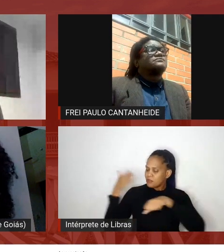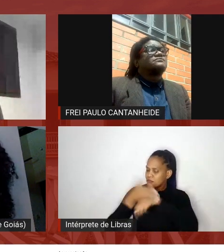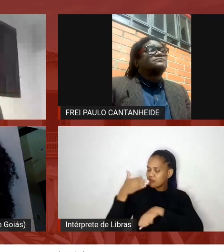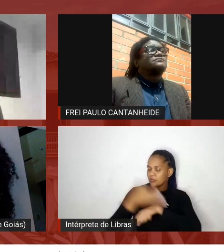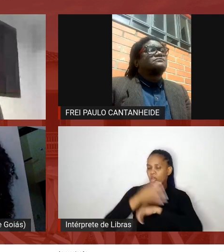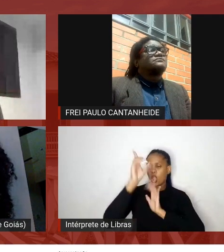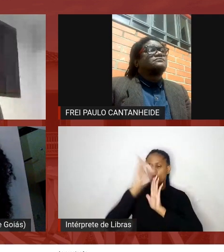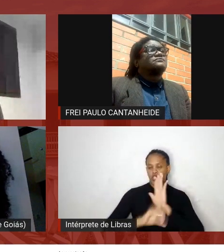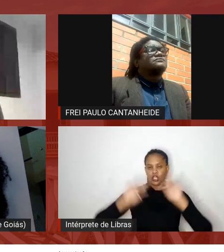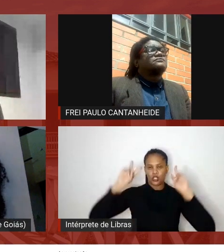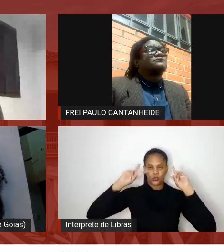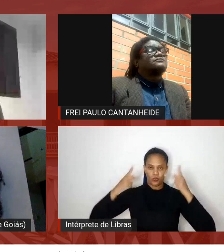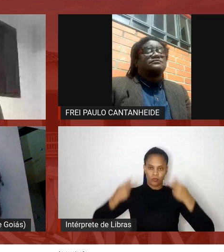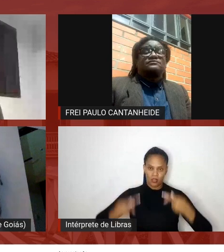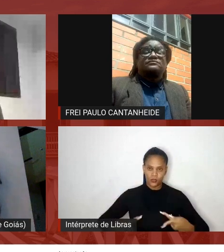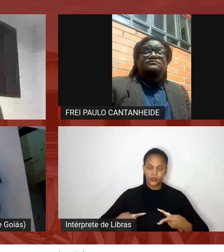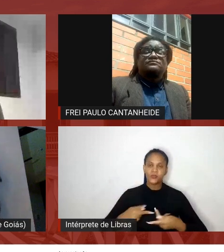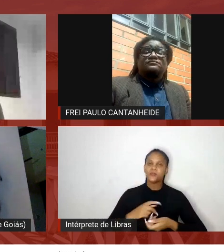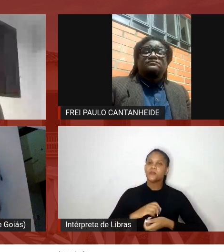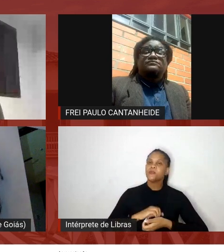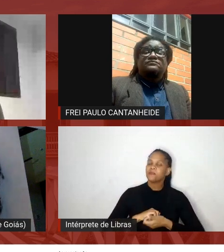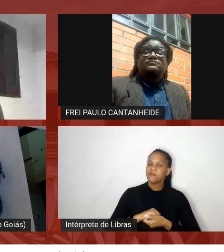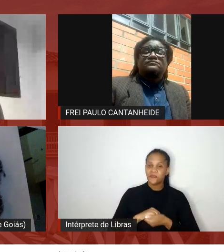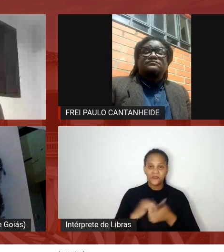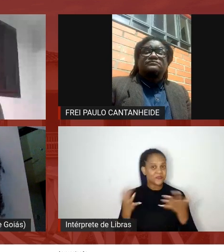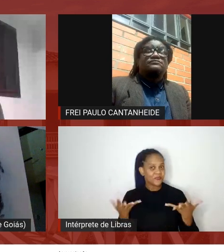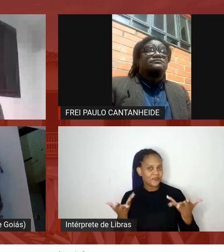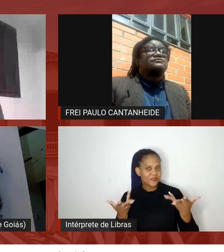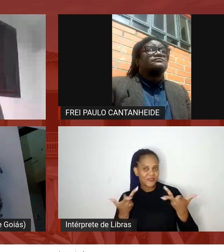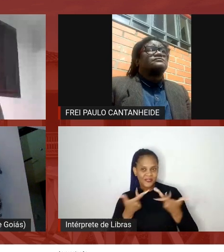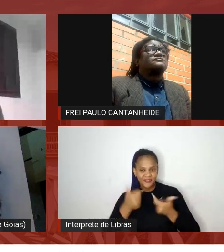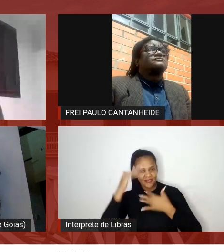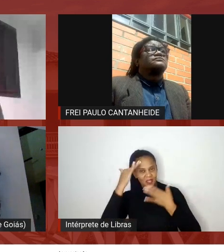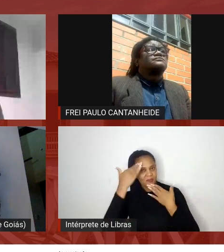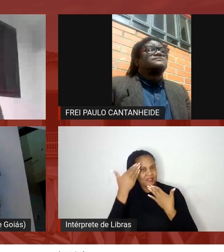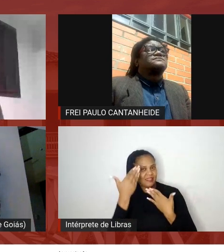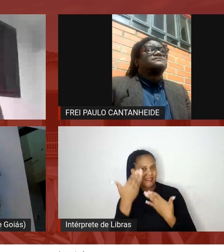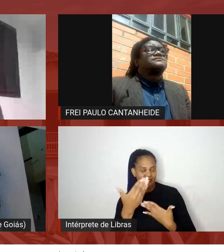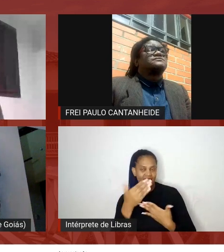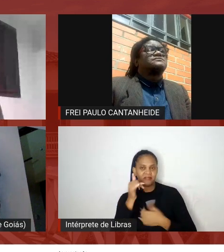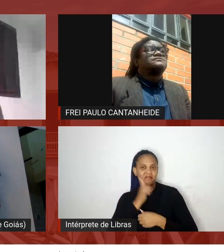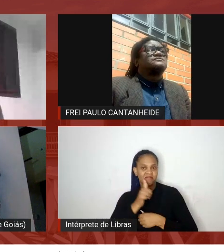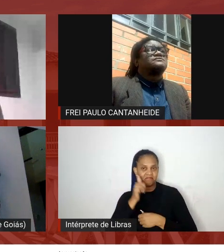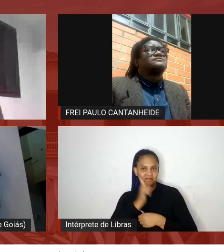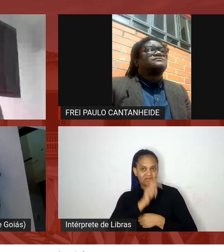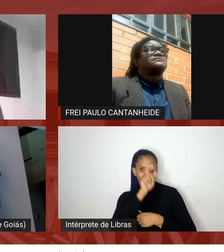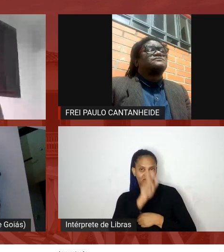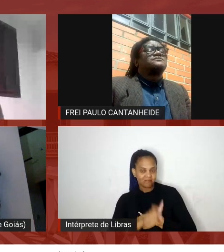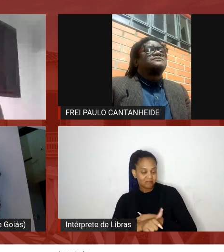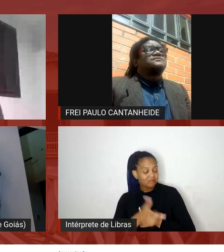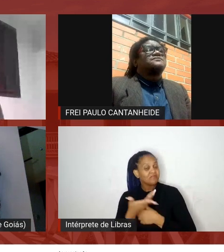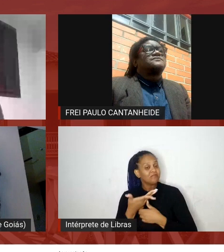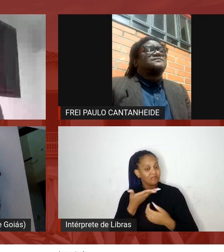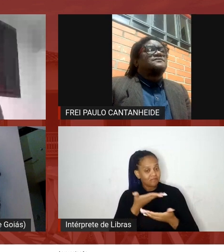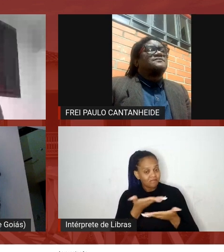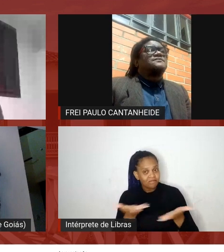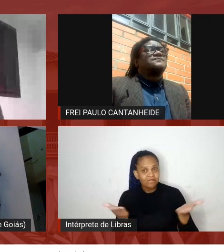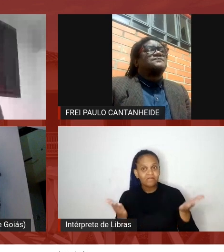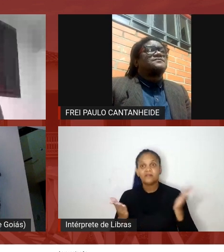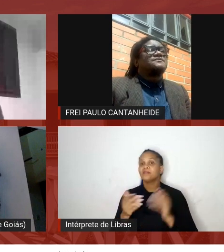maravilha obrigada Helenísia pela participação Rafael